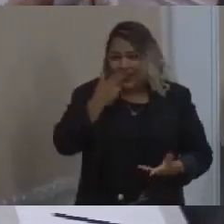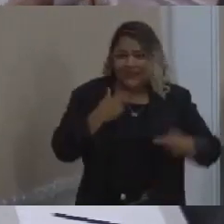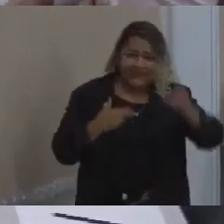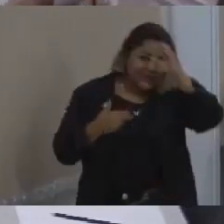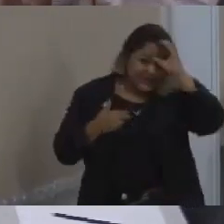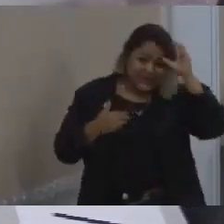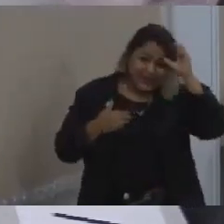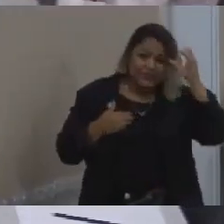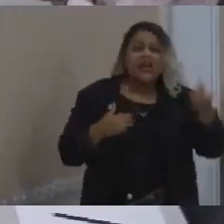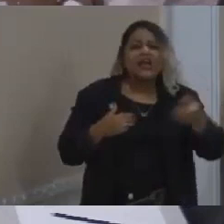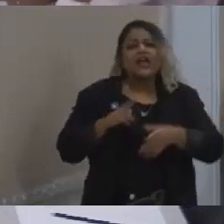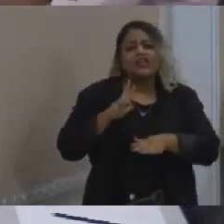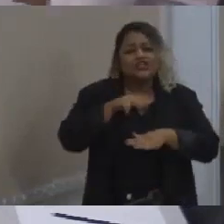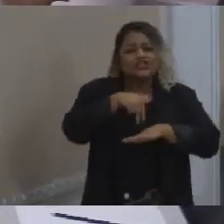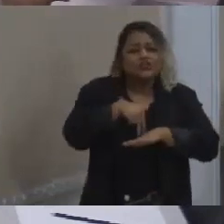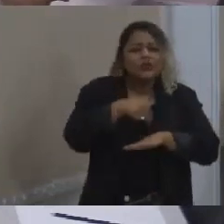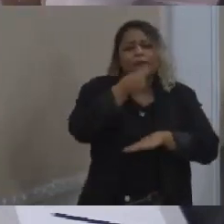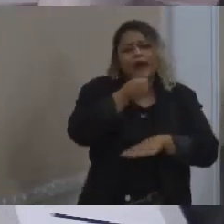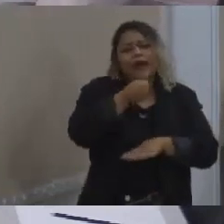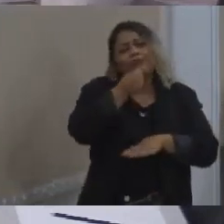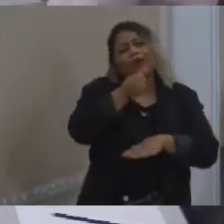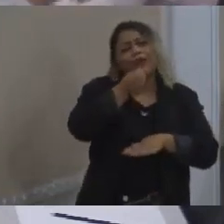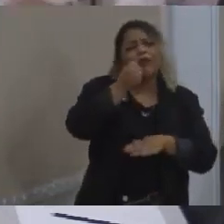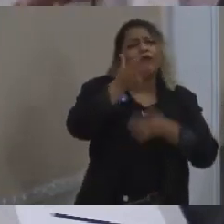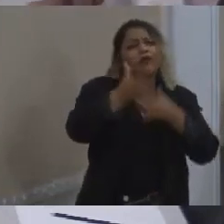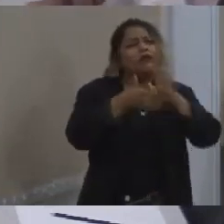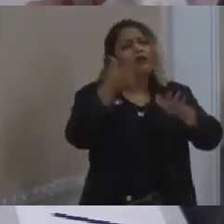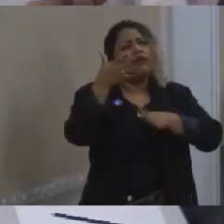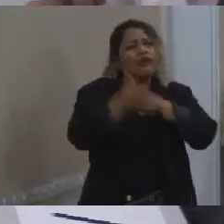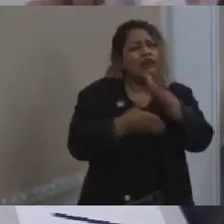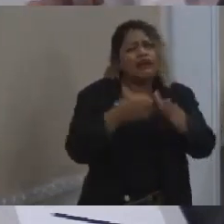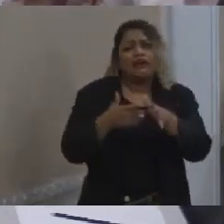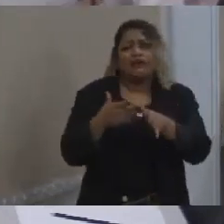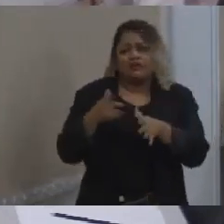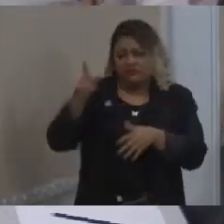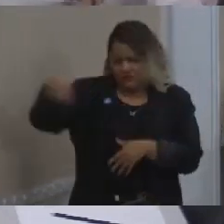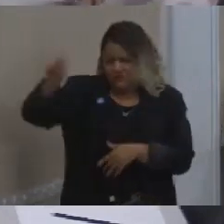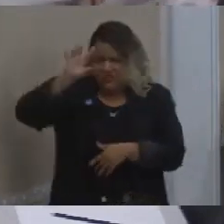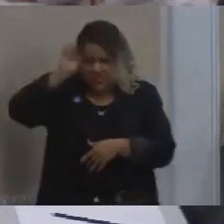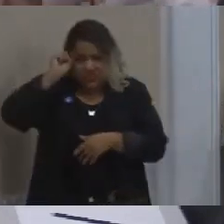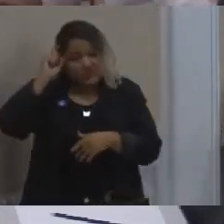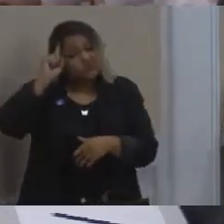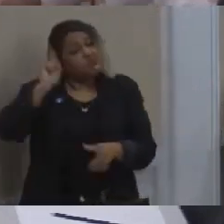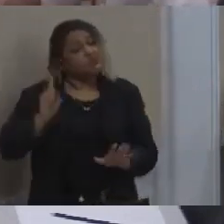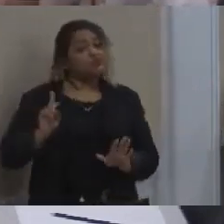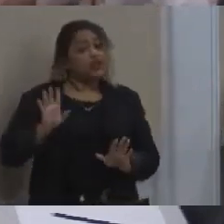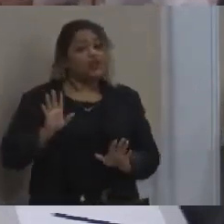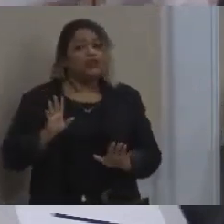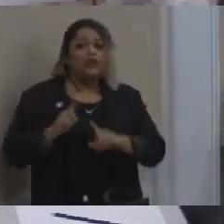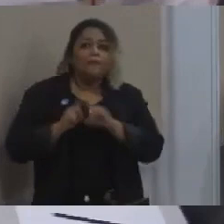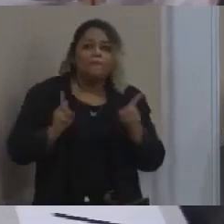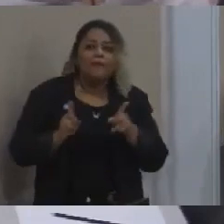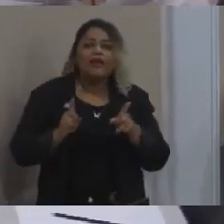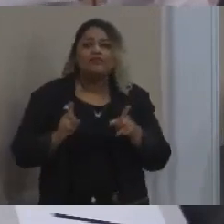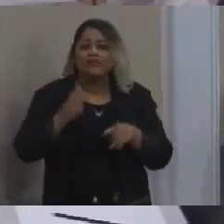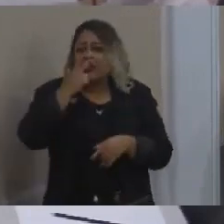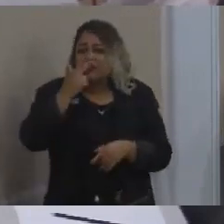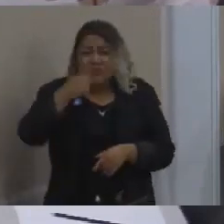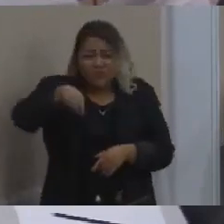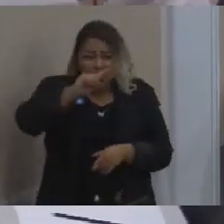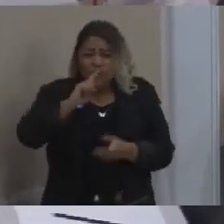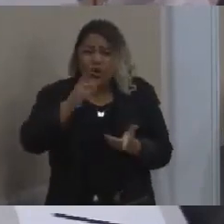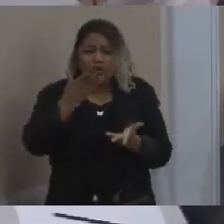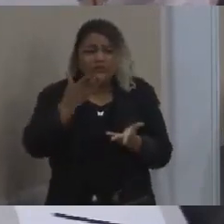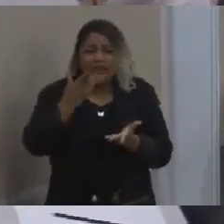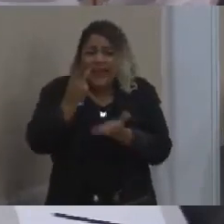escutam a gente, mas a gente não pode cometer erros basais aqui na cidade. A questão da habitação social é um gargalo que